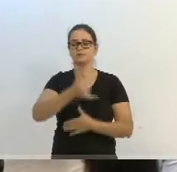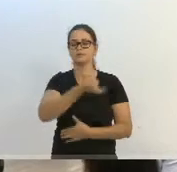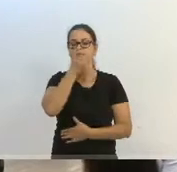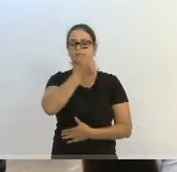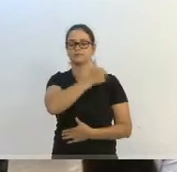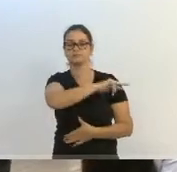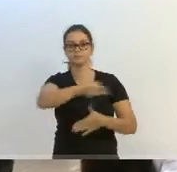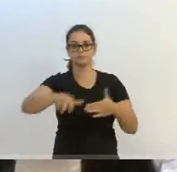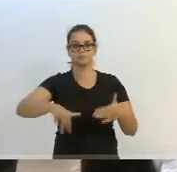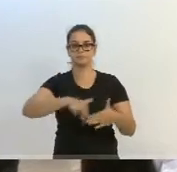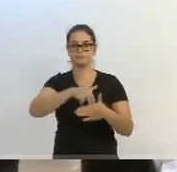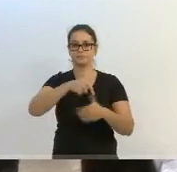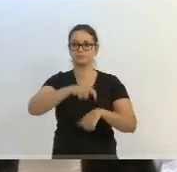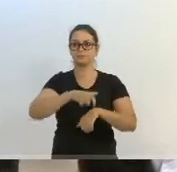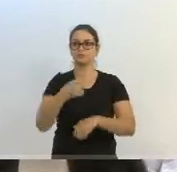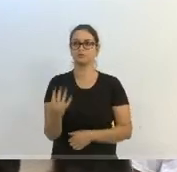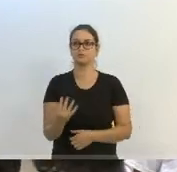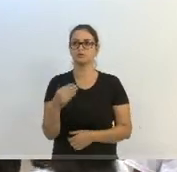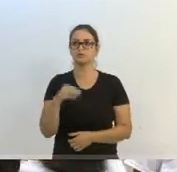de quatro minutos.